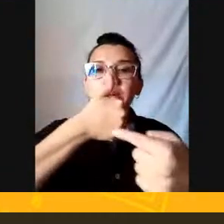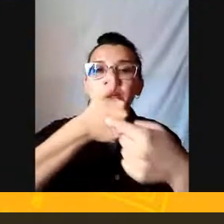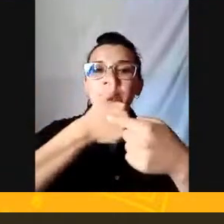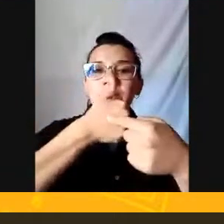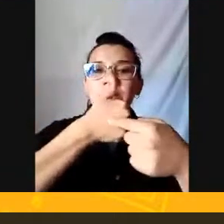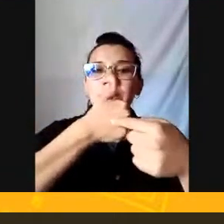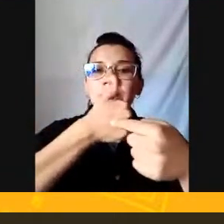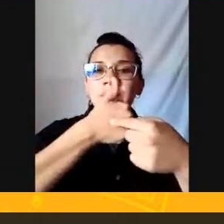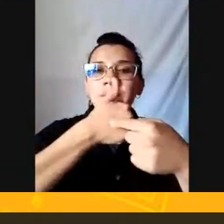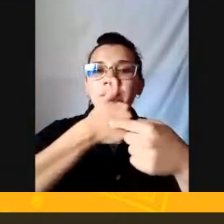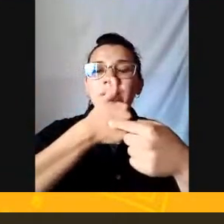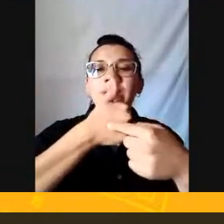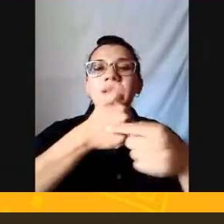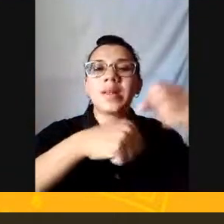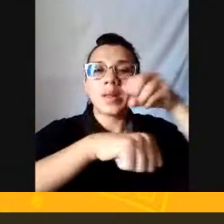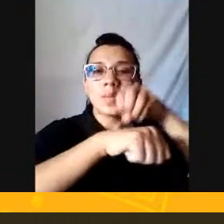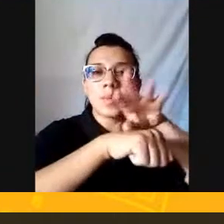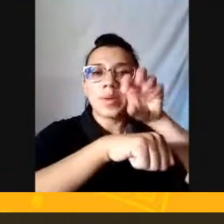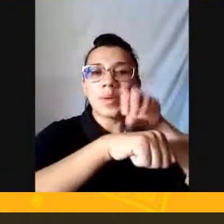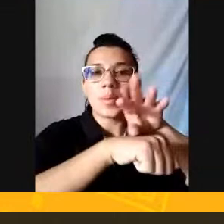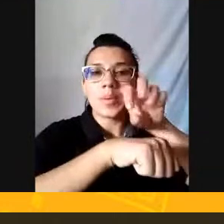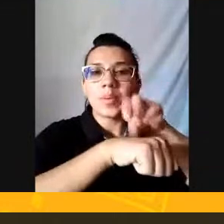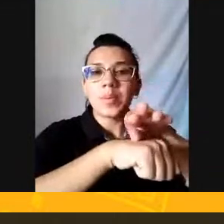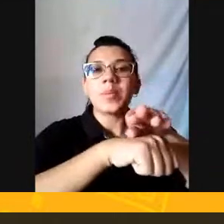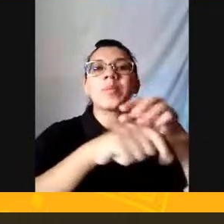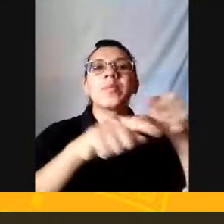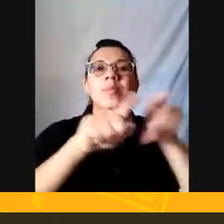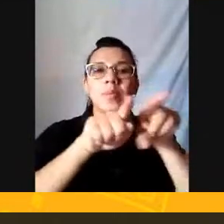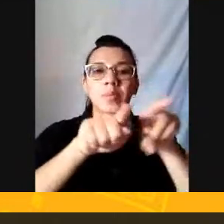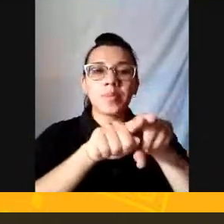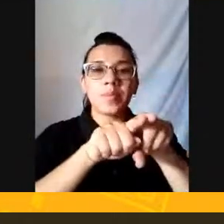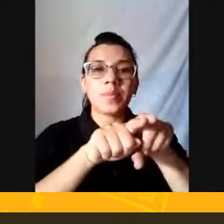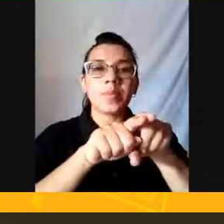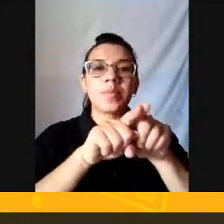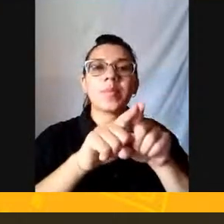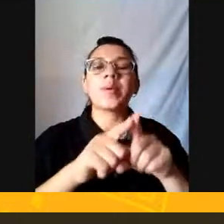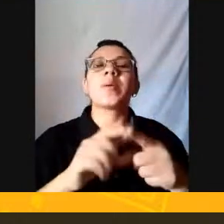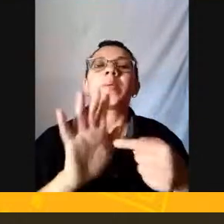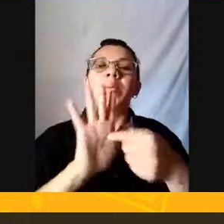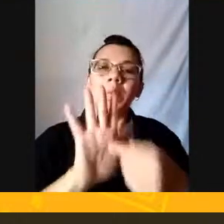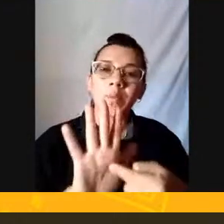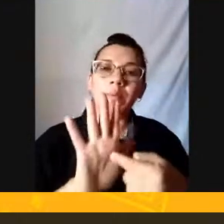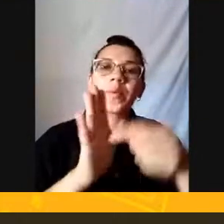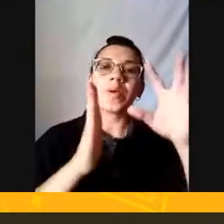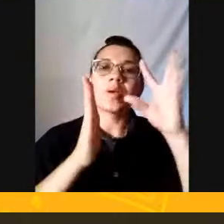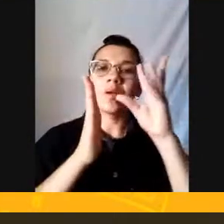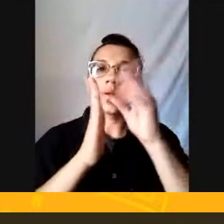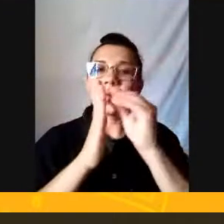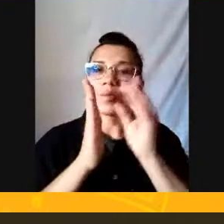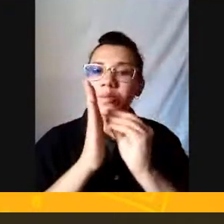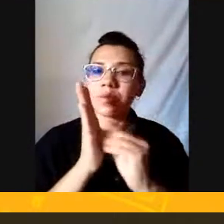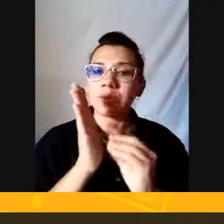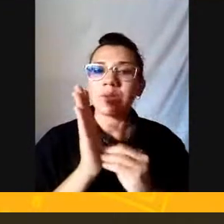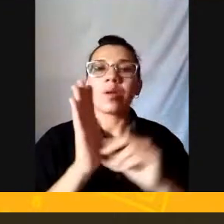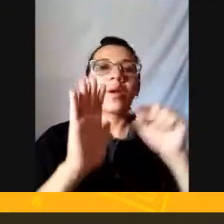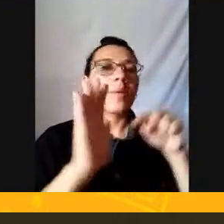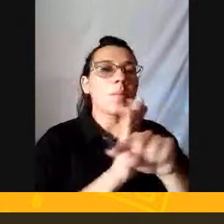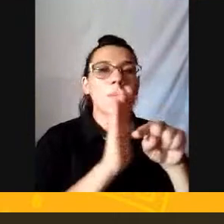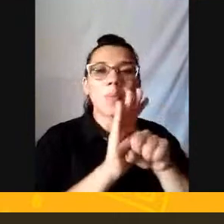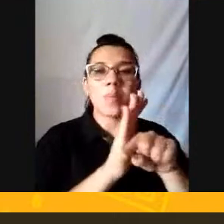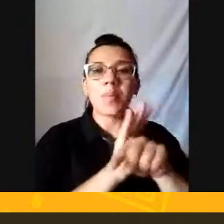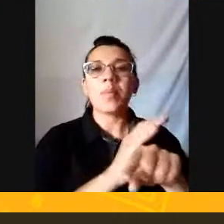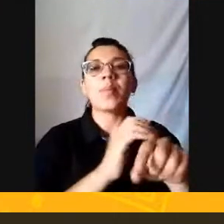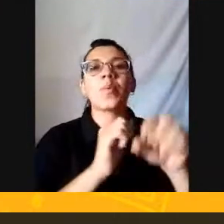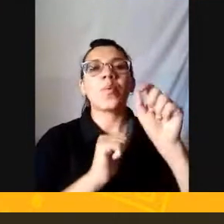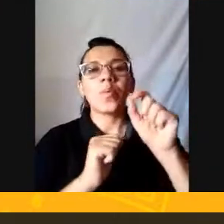E que também Que eles sugiram E que eles sugiram Conteúdos Para as próximas aulas A gente está aberto a isso O que eles gostariam De estudar